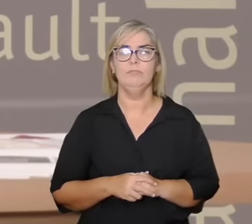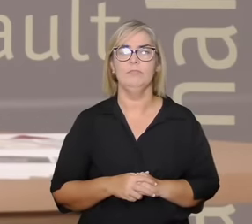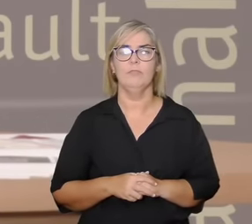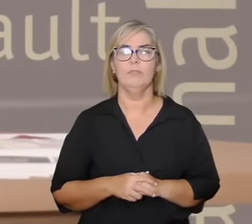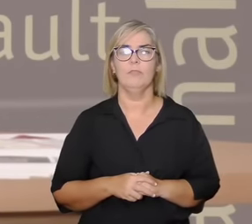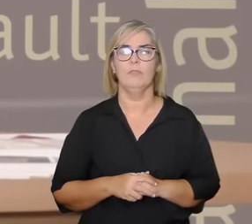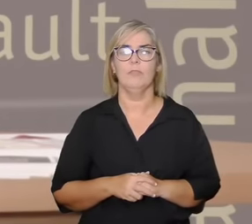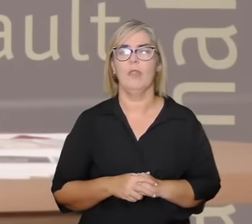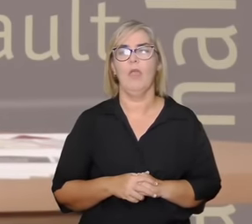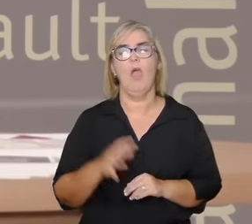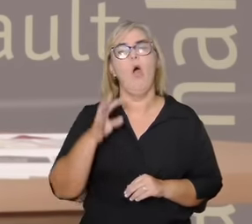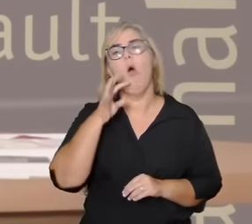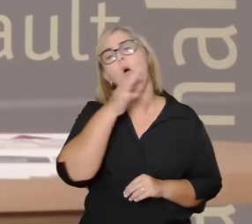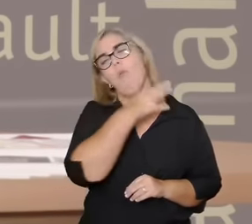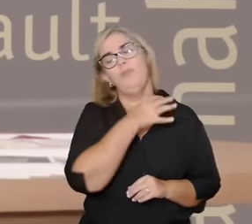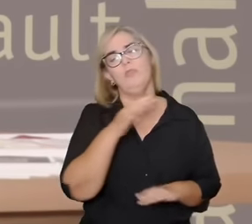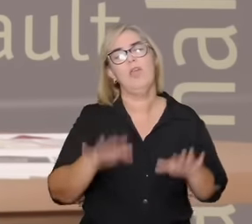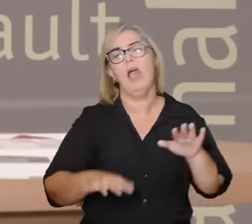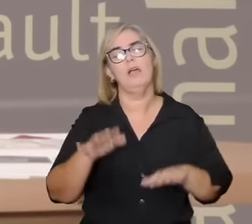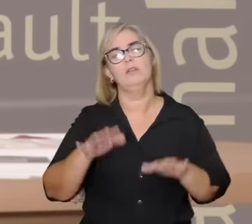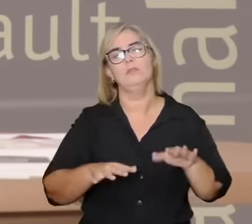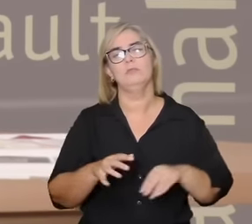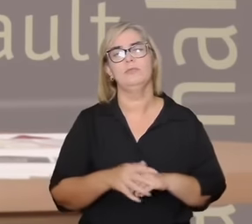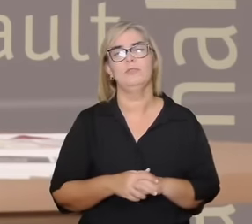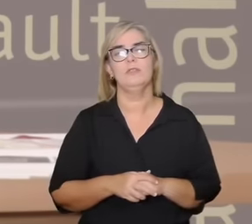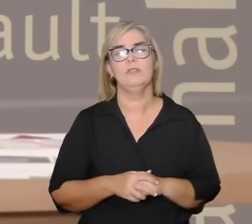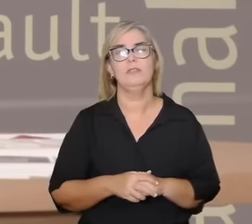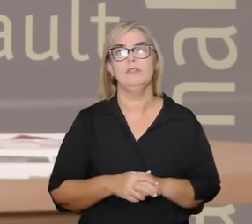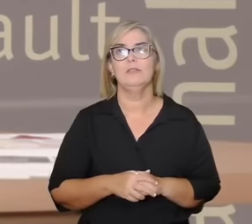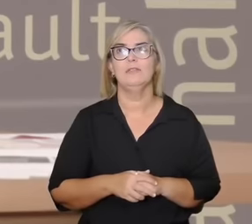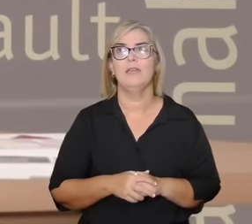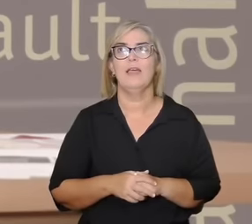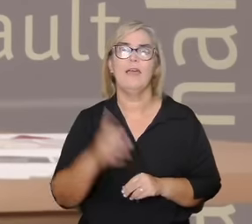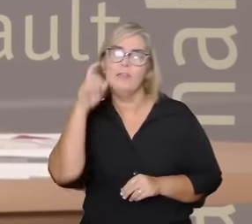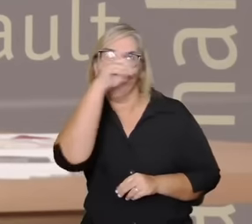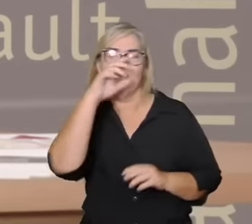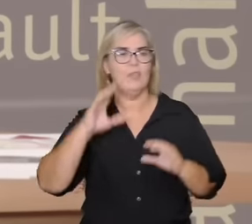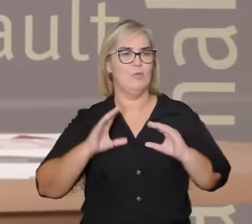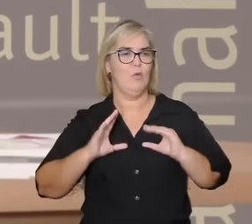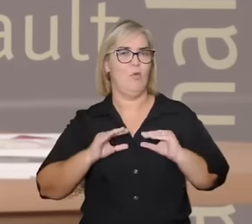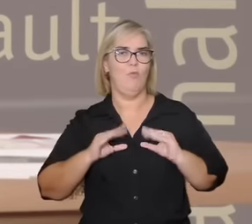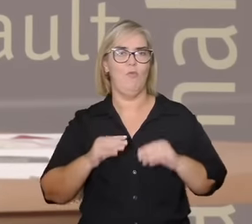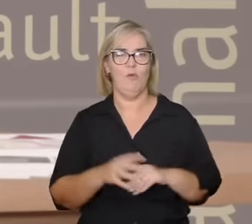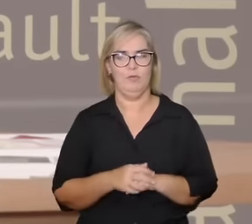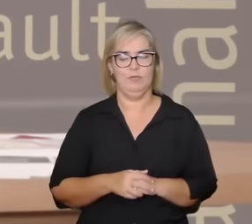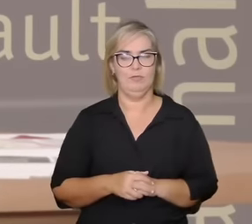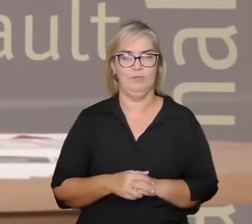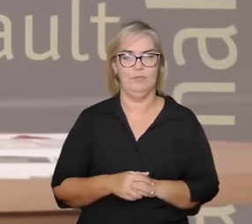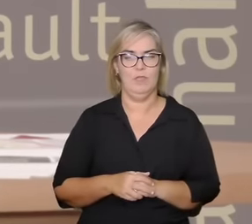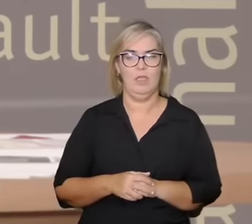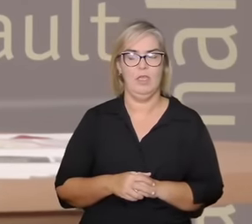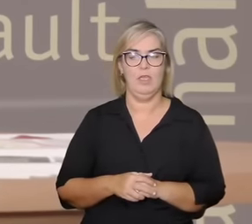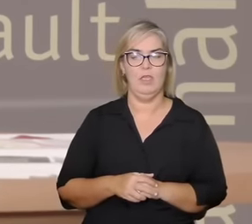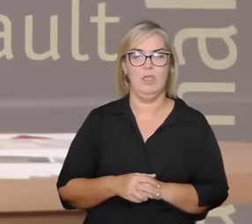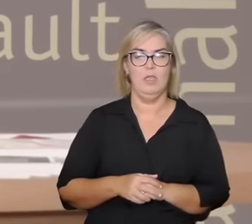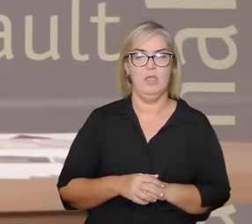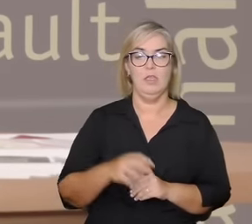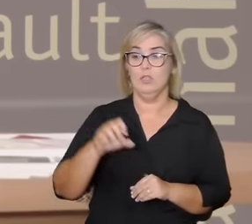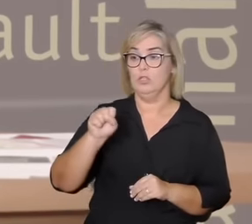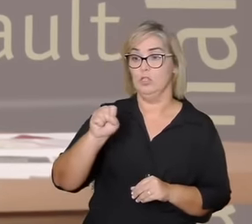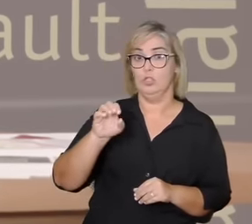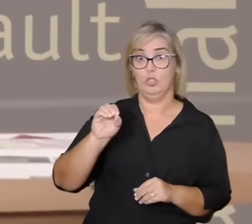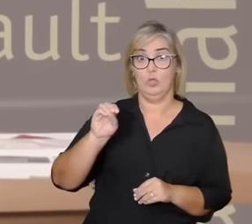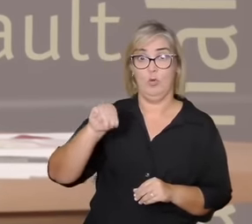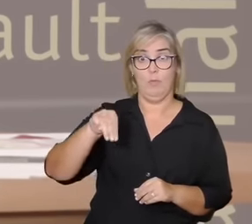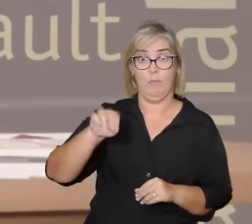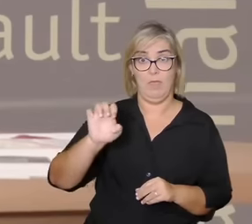óbvio que buscar a zona de conforto a Sumer se divorciou do Malidoma e ela disse uma coisa assim